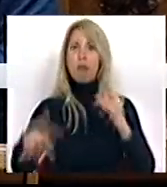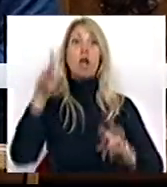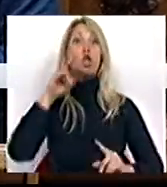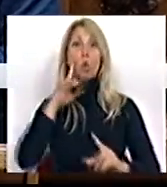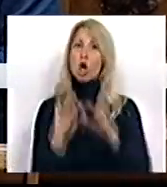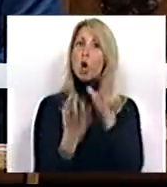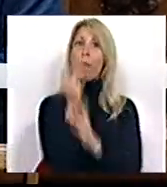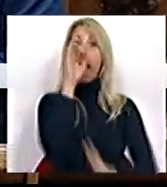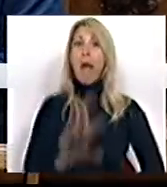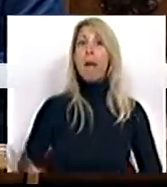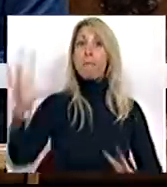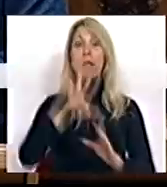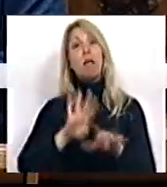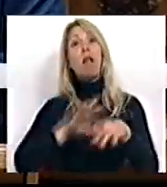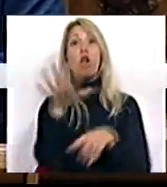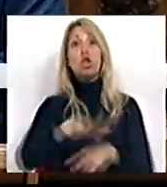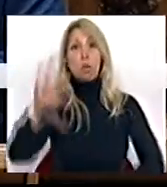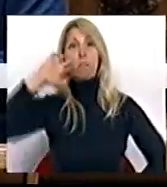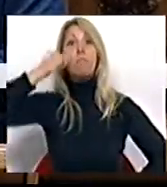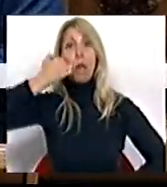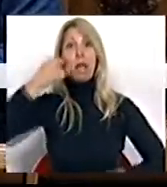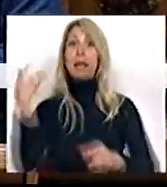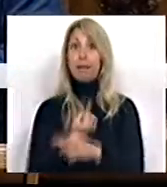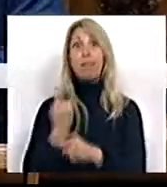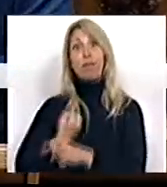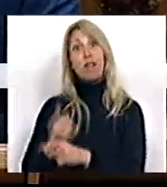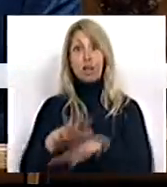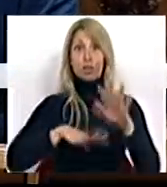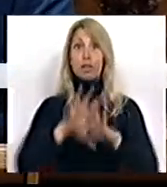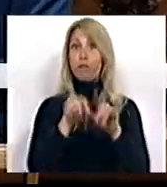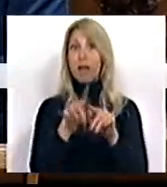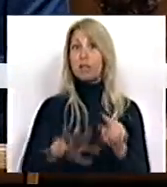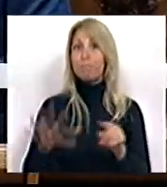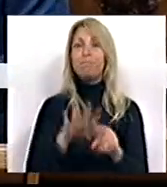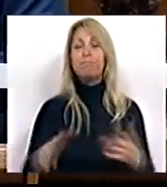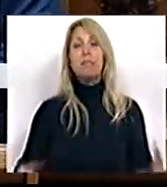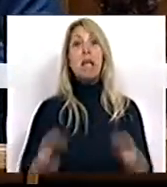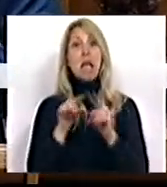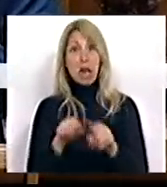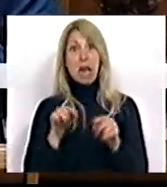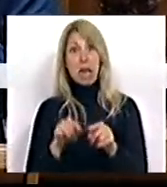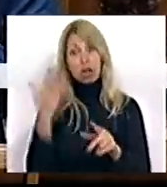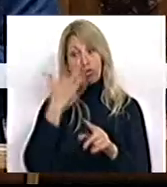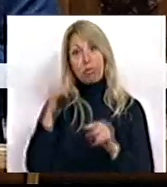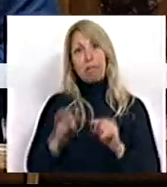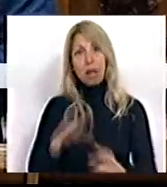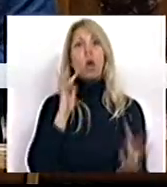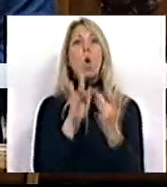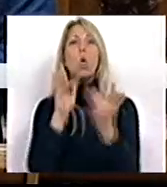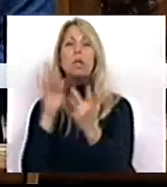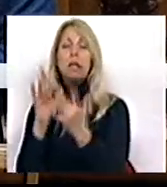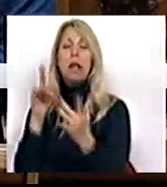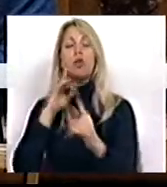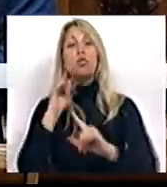recuperação ambiental das zonas afetadas e das atividades que a isso desenvolvem. Nestas jornadas, contactámos com os pescadores e pequenos